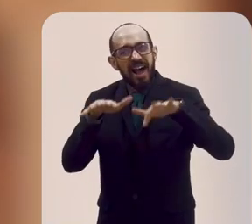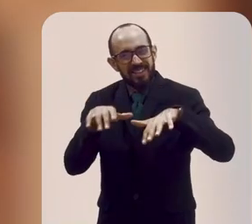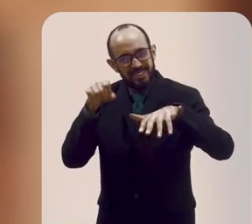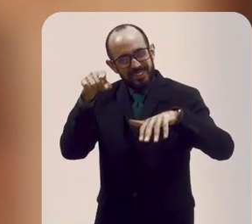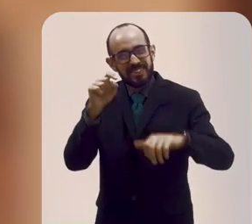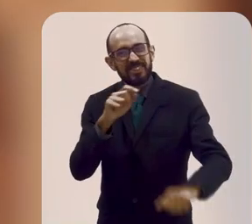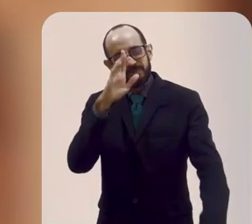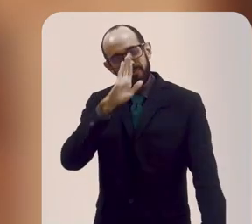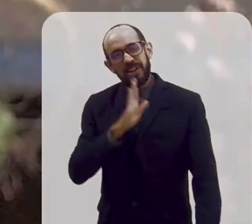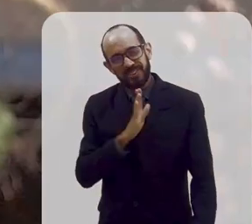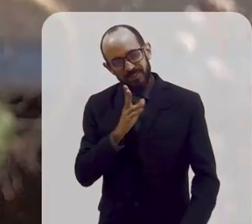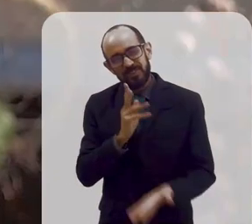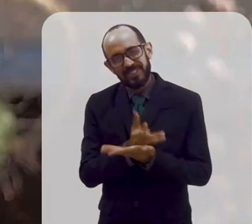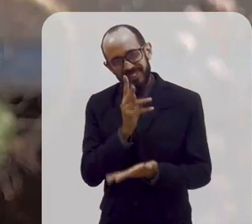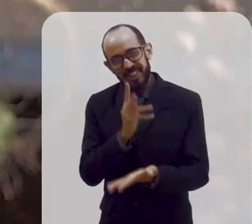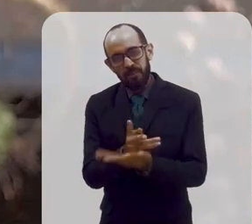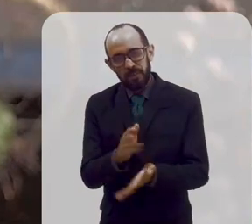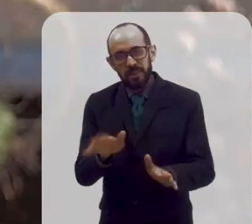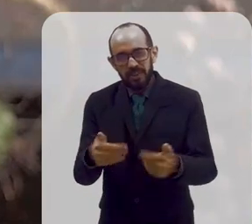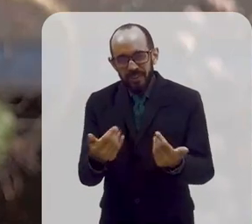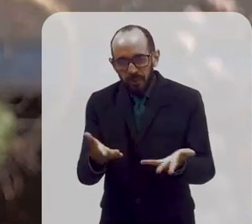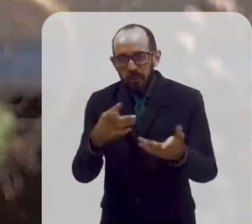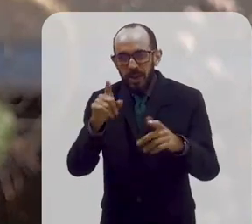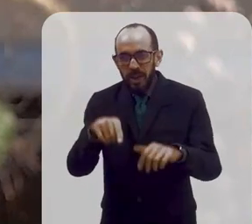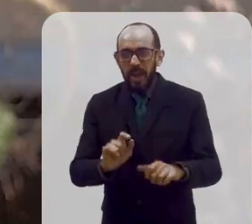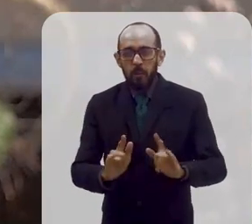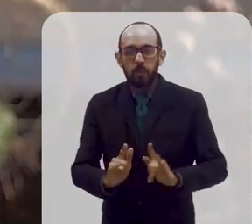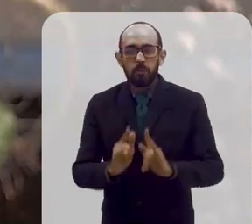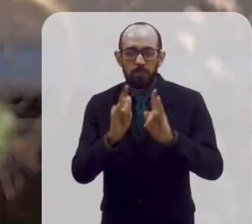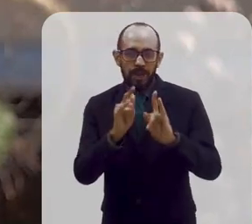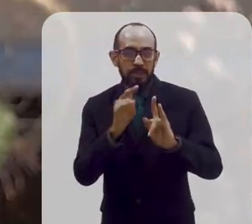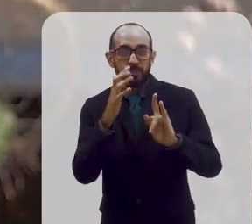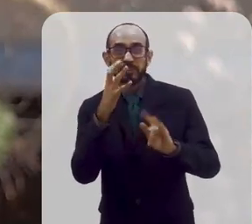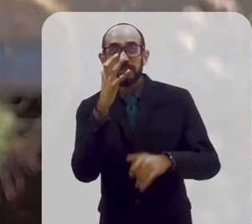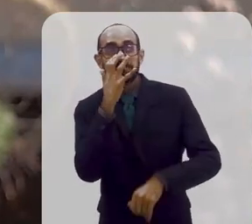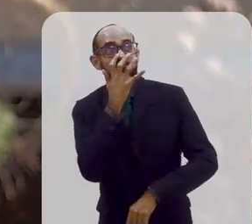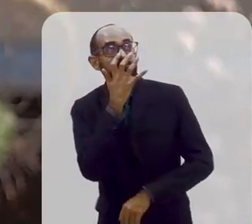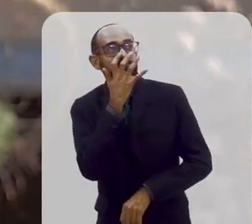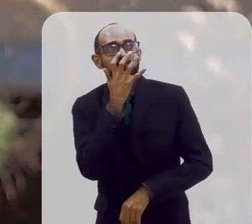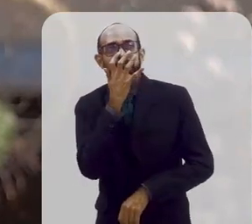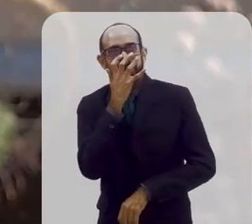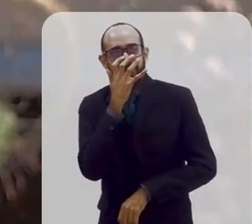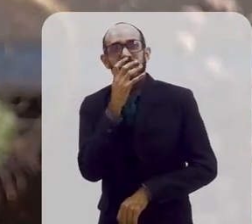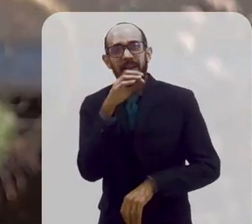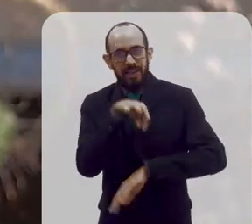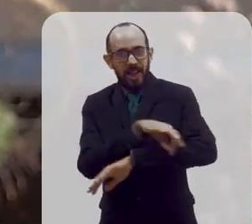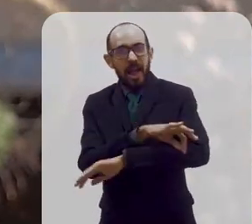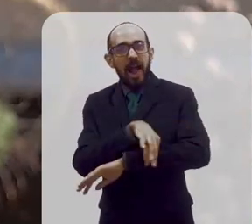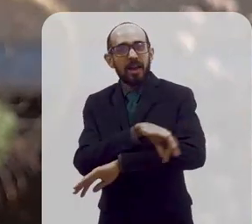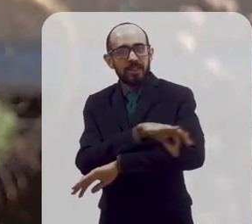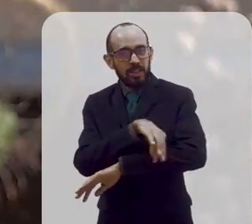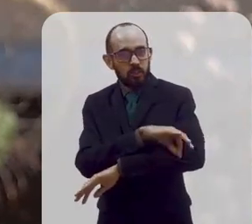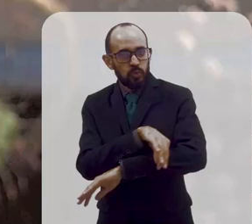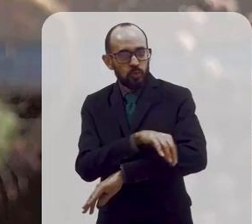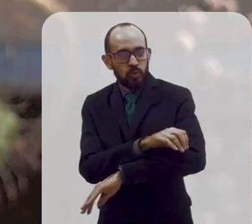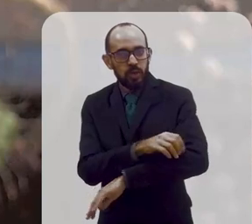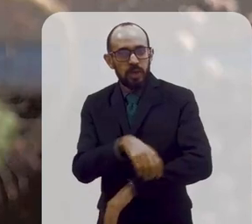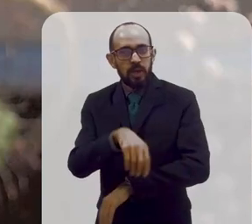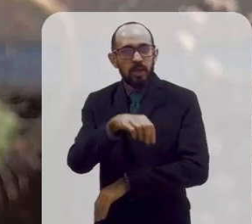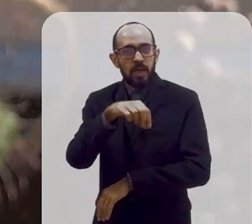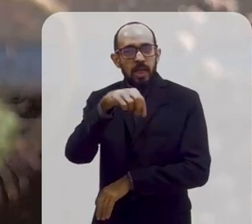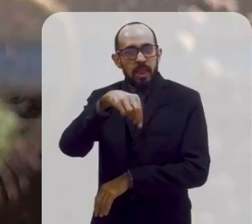Brasil com muita frequência. Então, é um prédio que chama a atenção. Ele tem uma arquitetura chamada